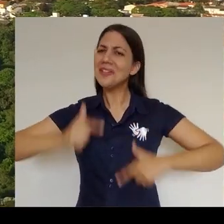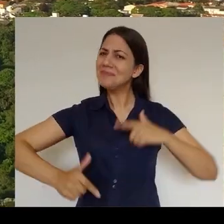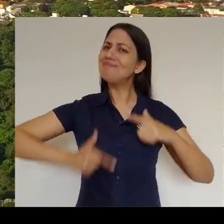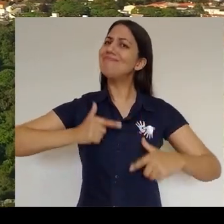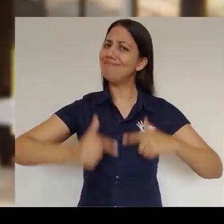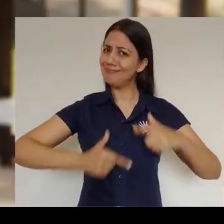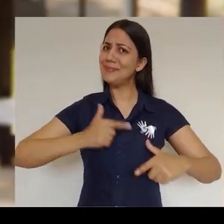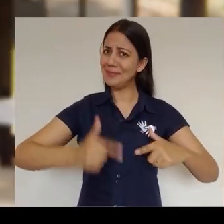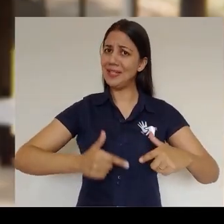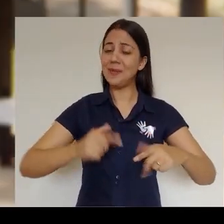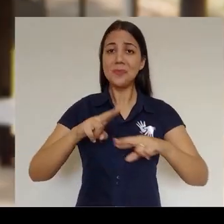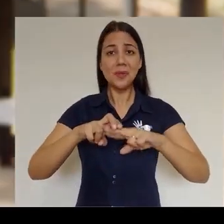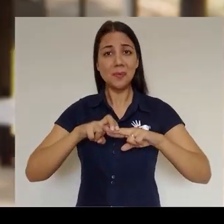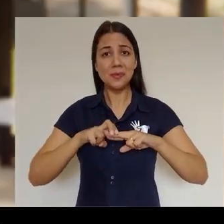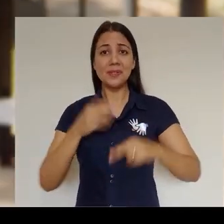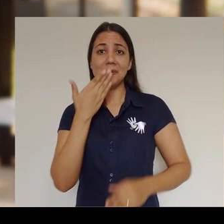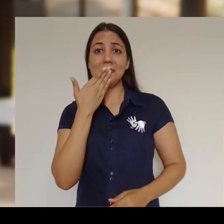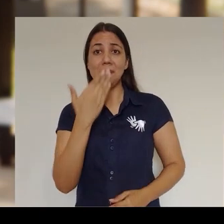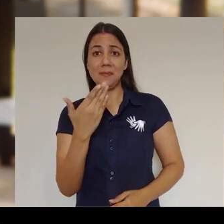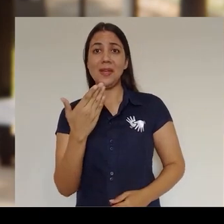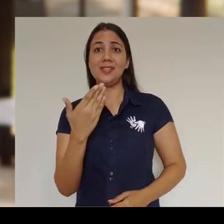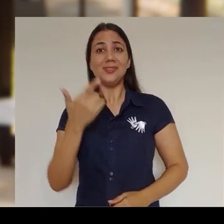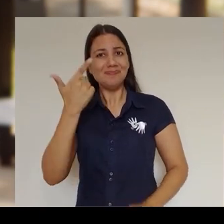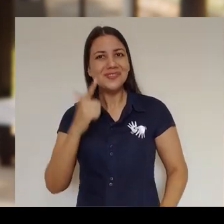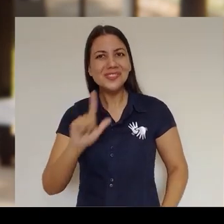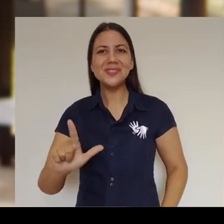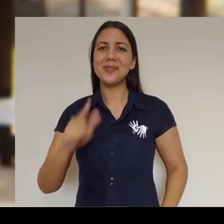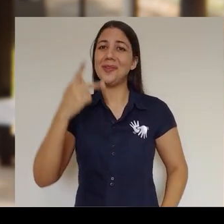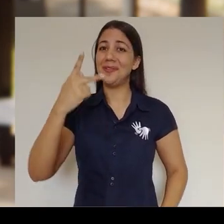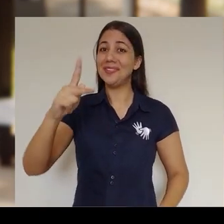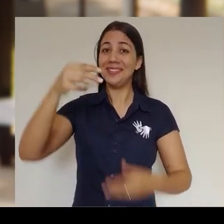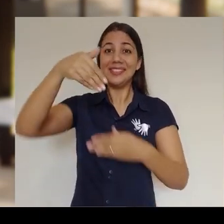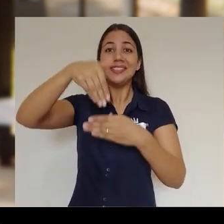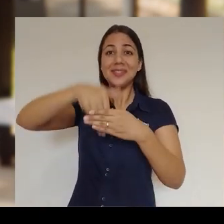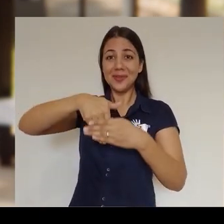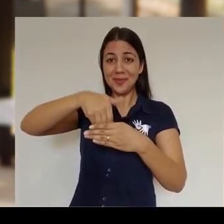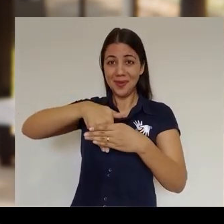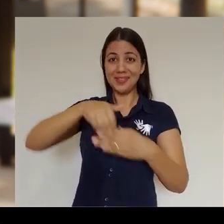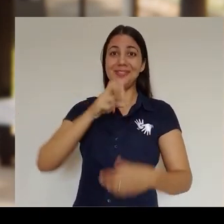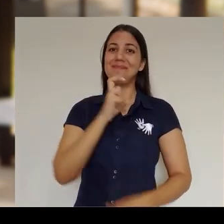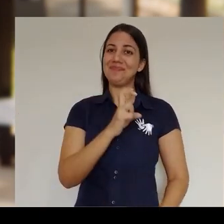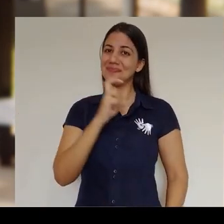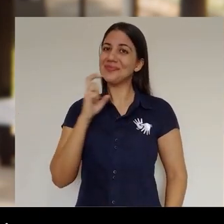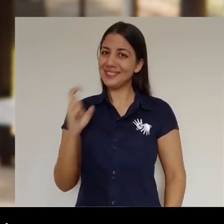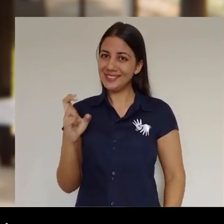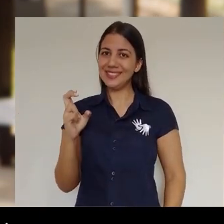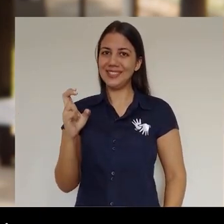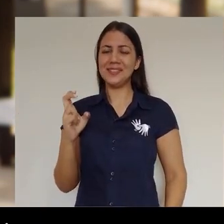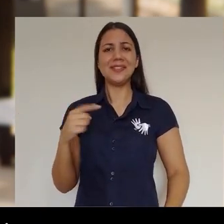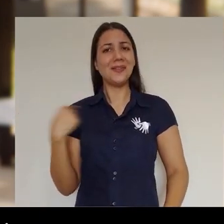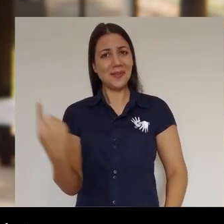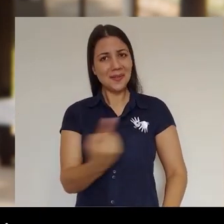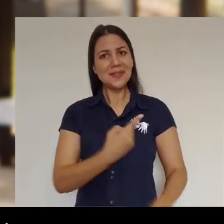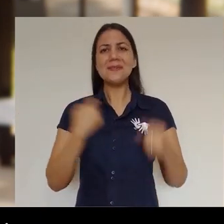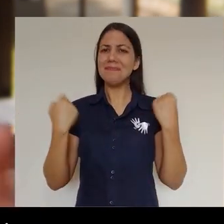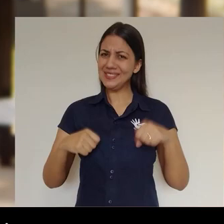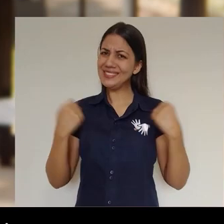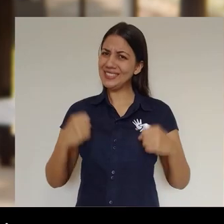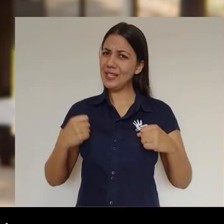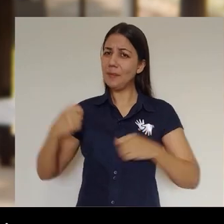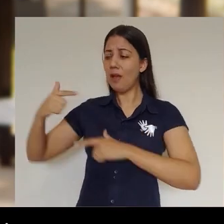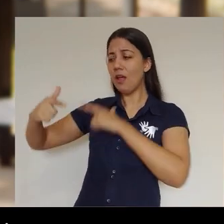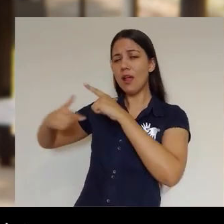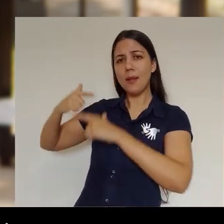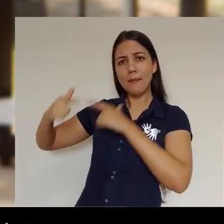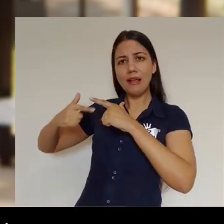que alcançamos E é por isso que eu peço mais uma vez o seu voto no 55 Precisamos concluir o que